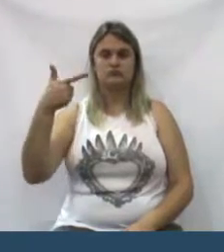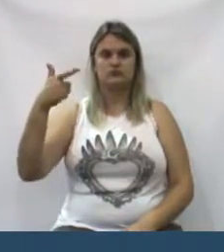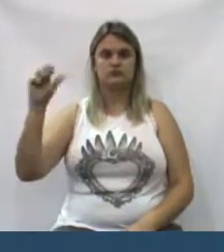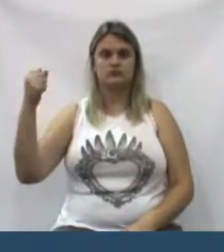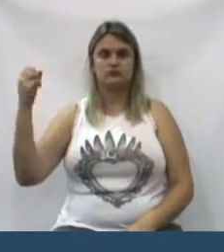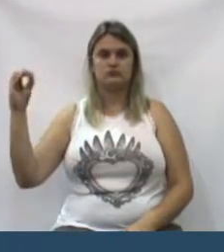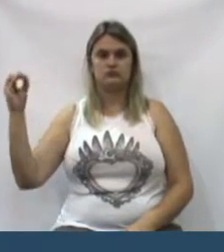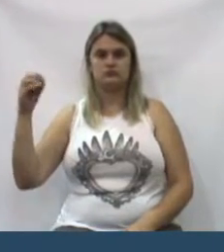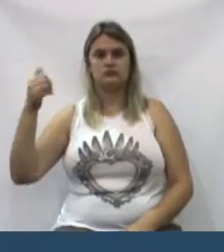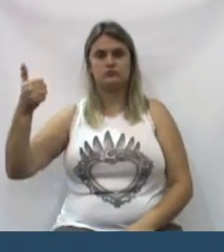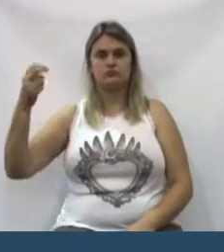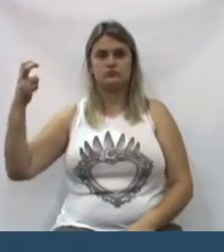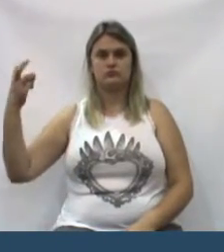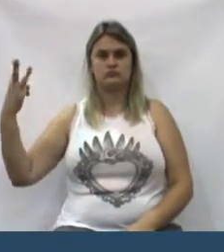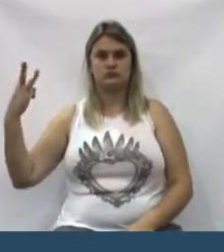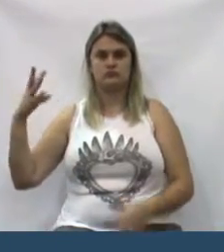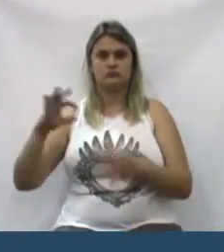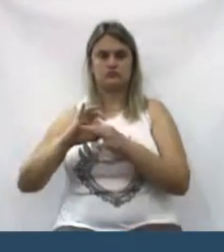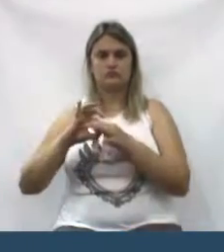280 com o 53